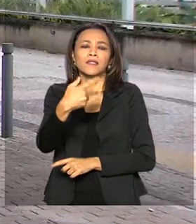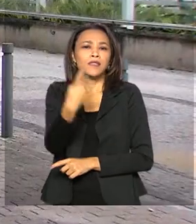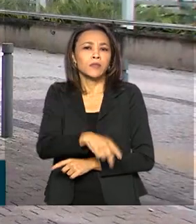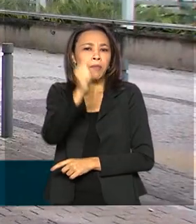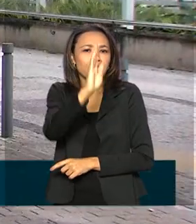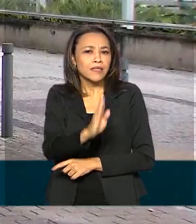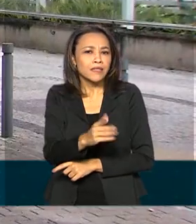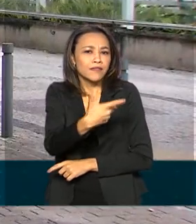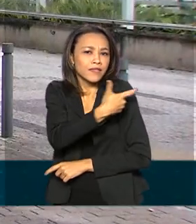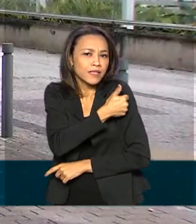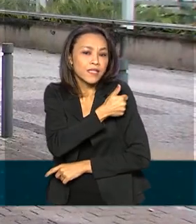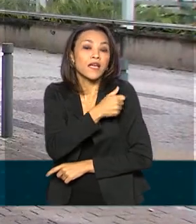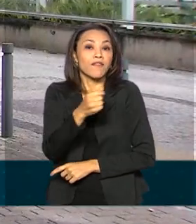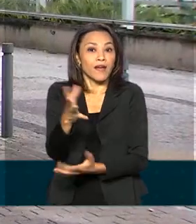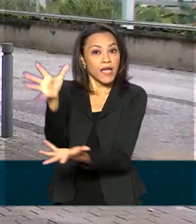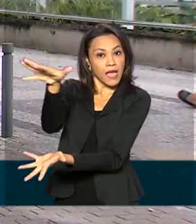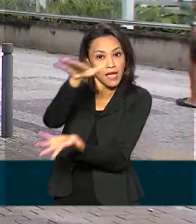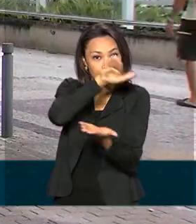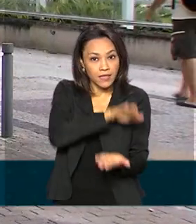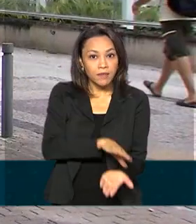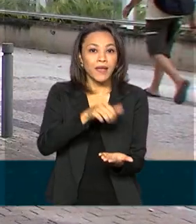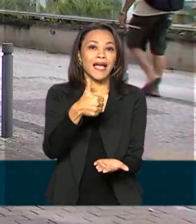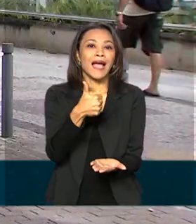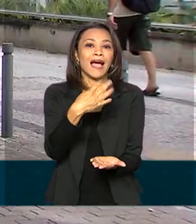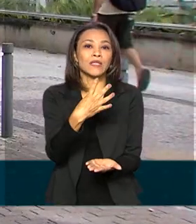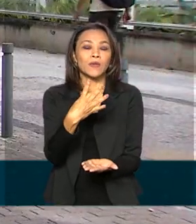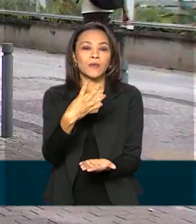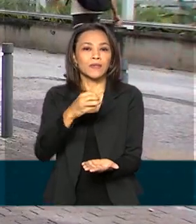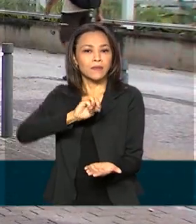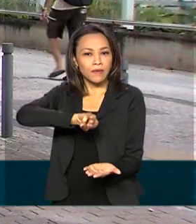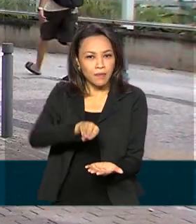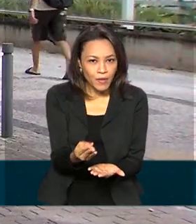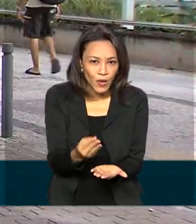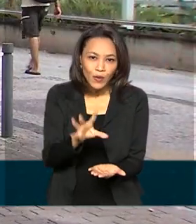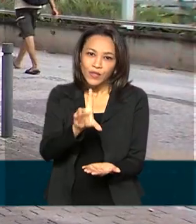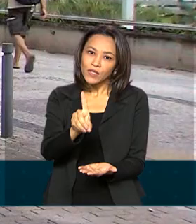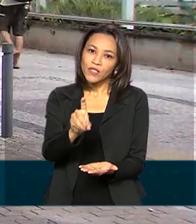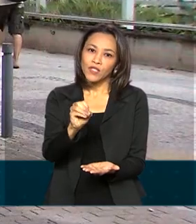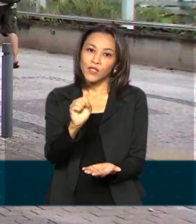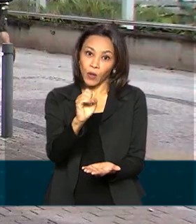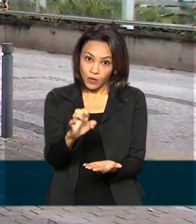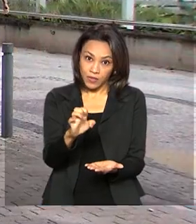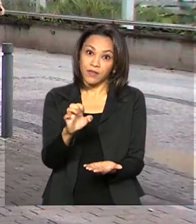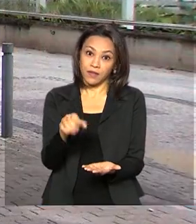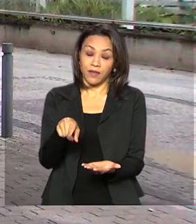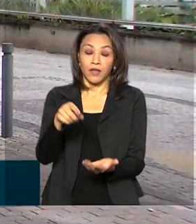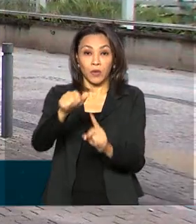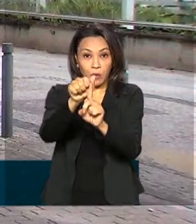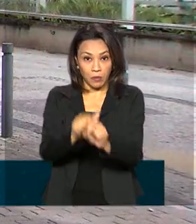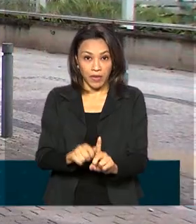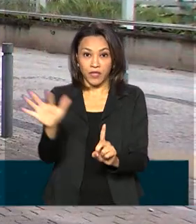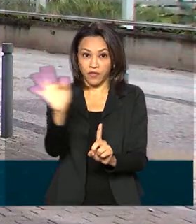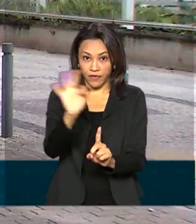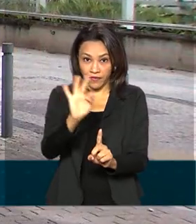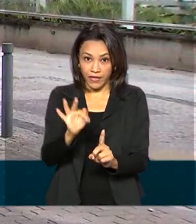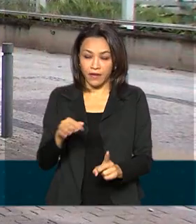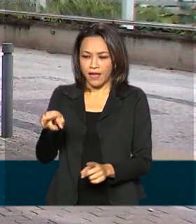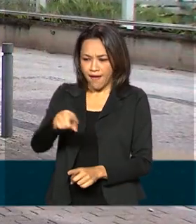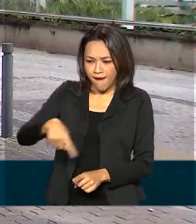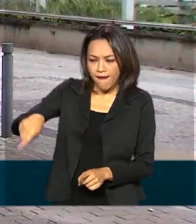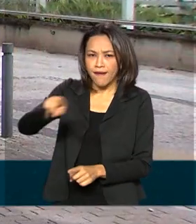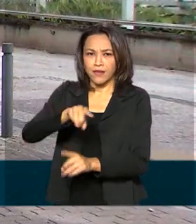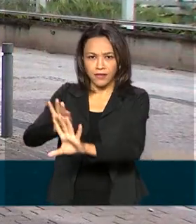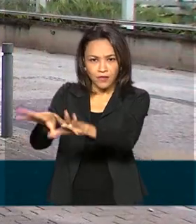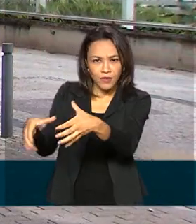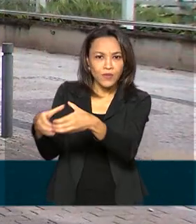14 milhões de doses da vacina AstraZeneca Oxford a partir de fevereiro. O consórcio, é ligado